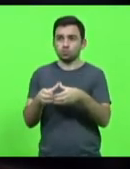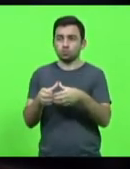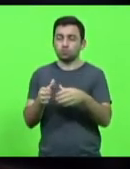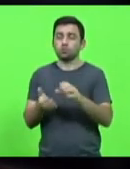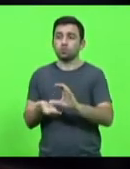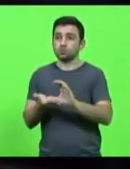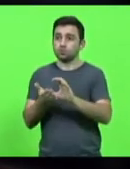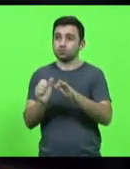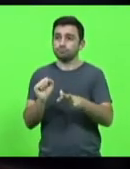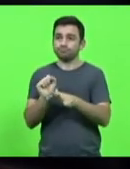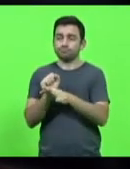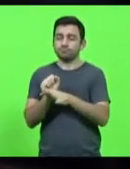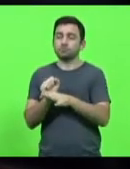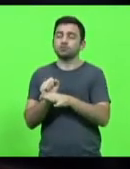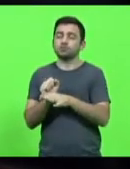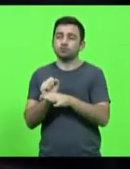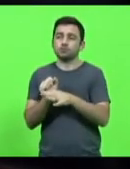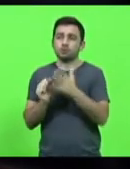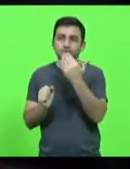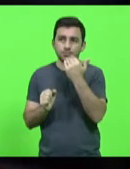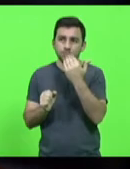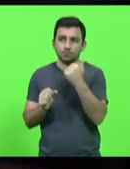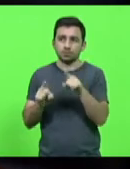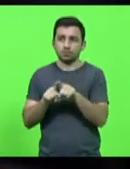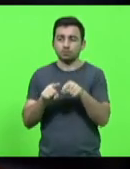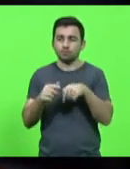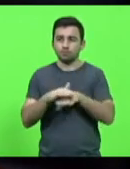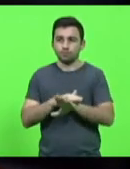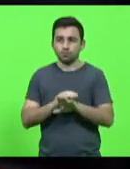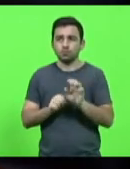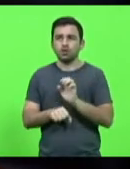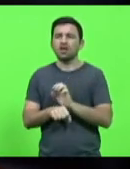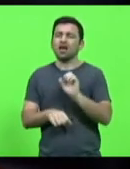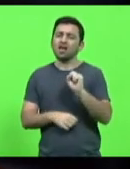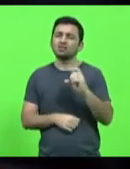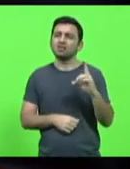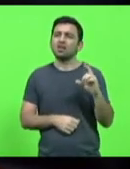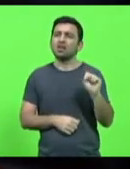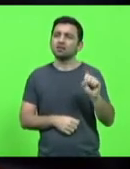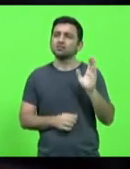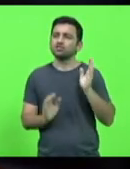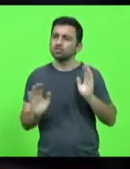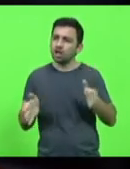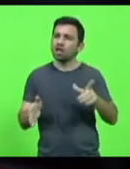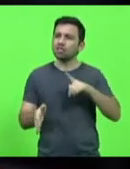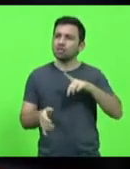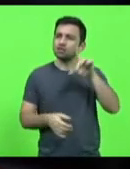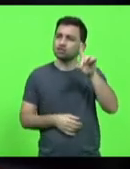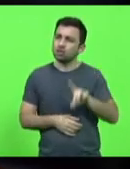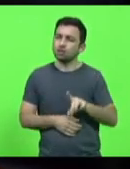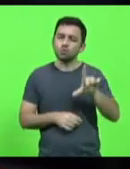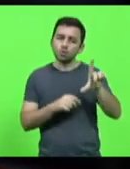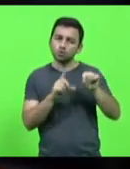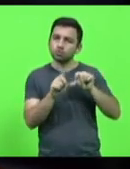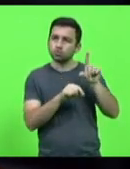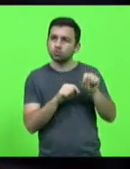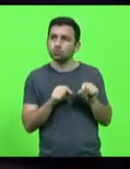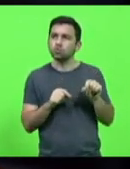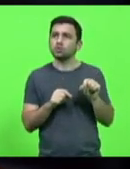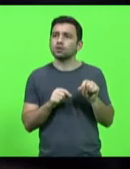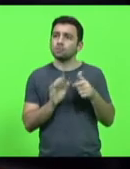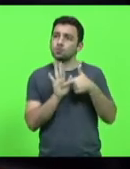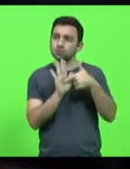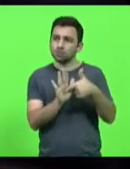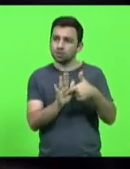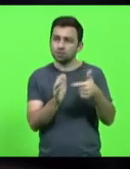Nutricional e também do Fundo Estadual. Na verdade, a SDS já tinha direito a indicar duas